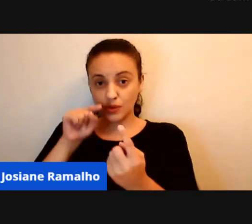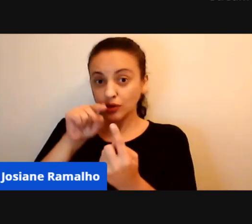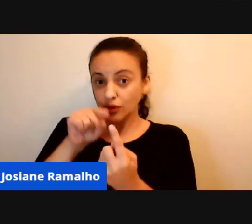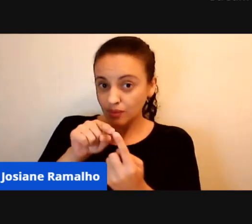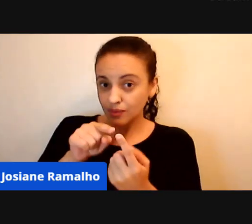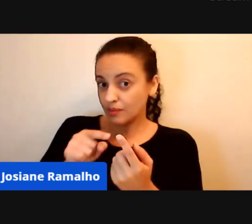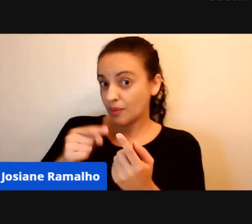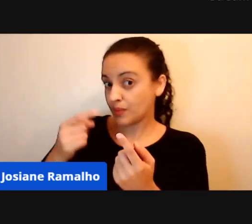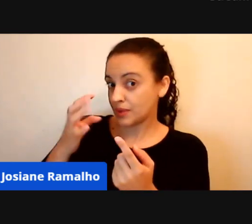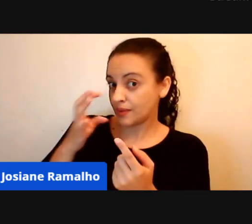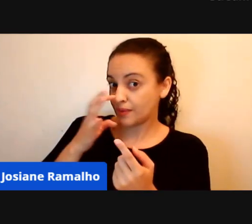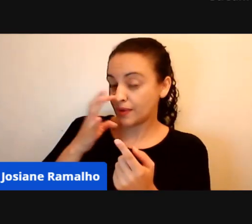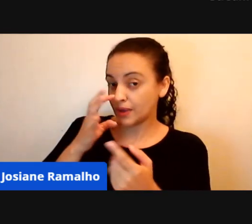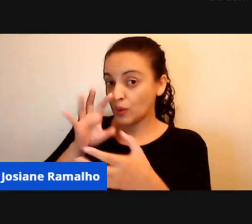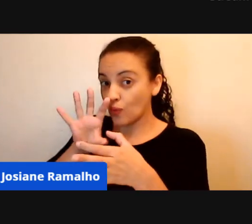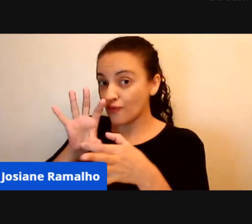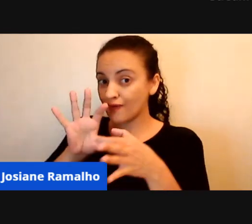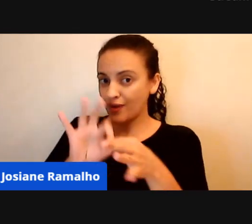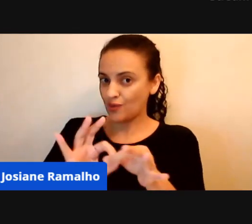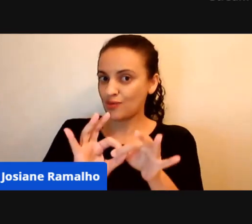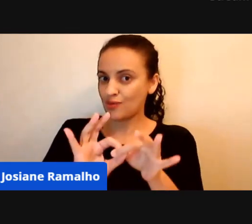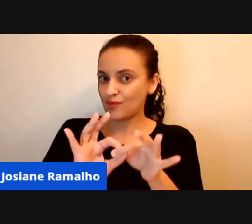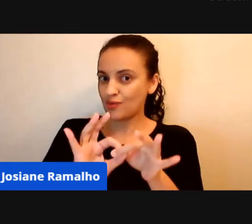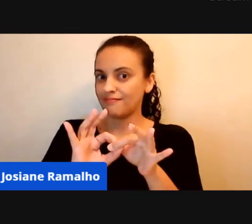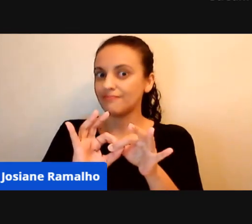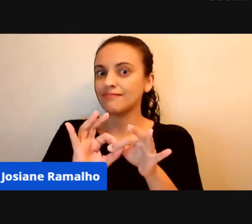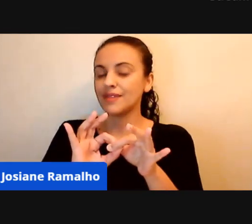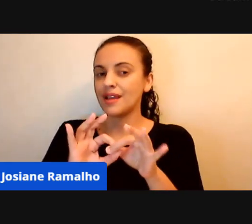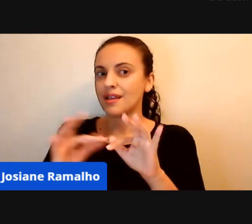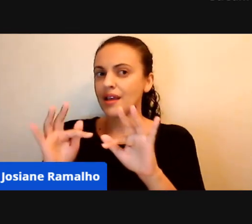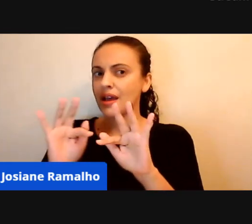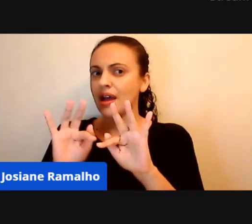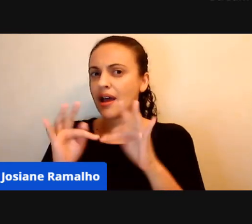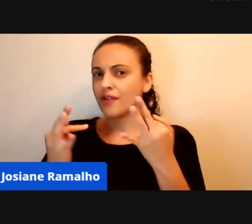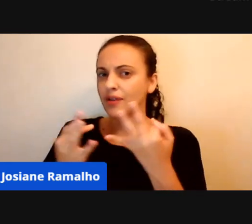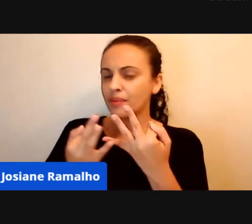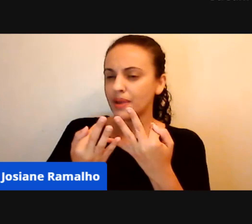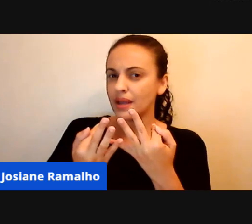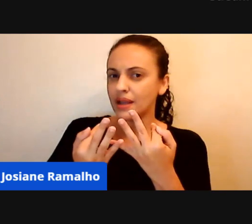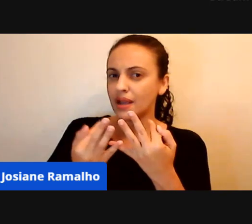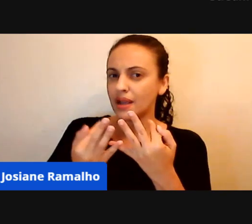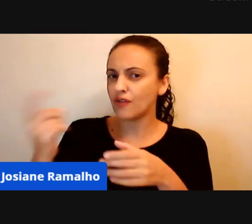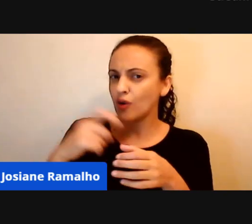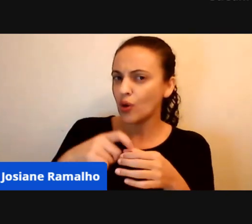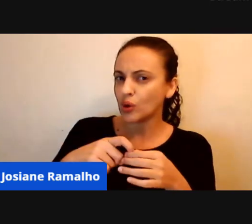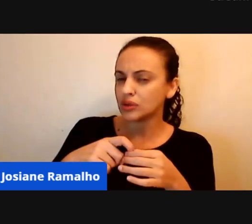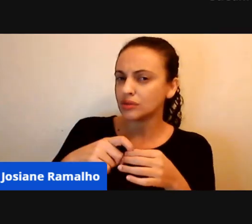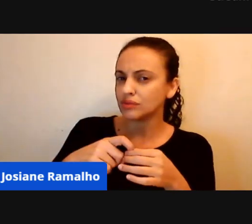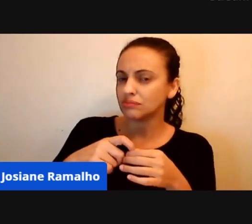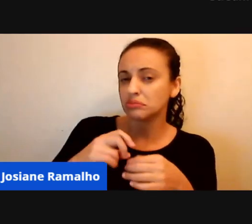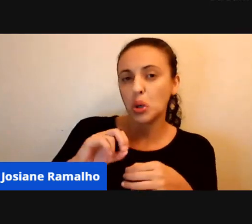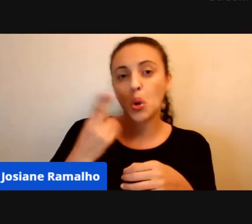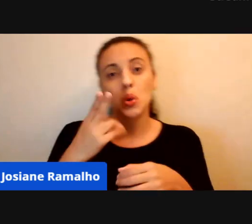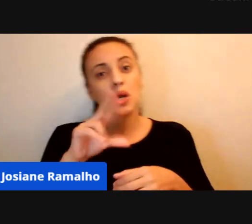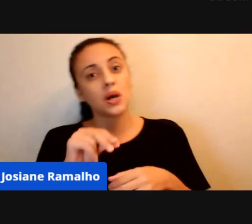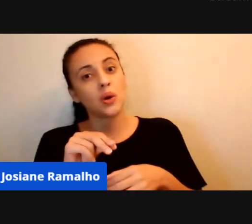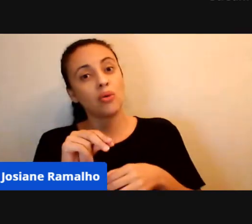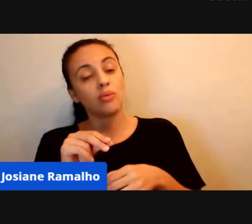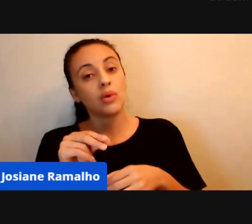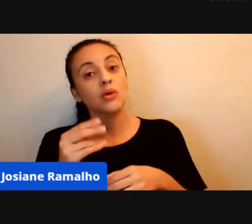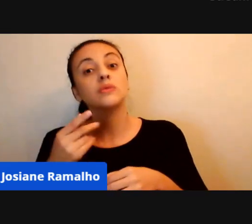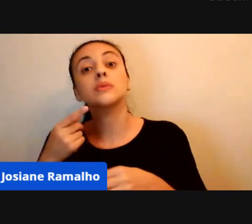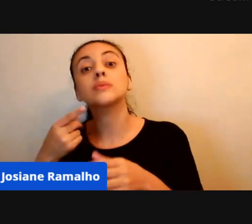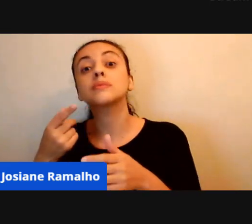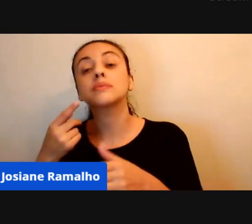ocorrendo, então, se a família volta ou não volta, nós vamos a casa, nós ligamos, nós queremos saber, né, está